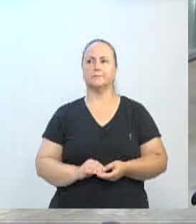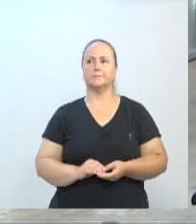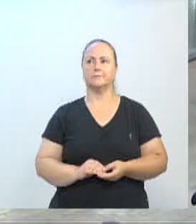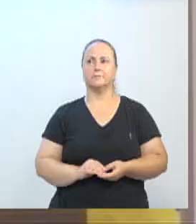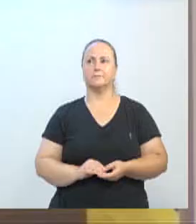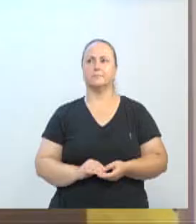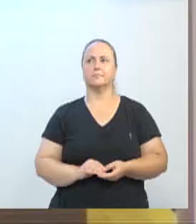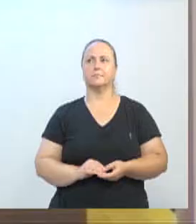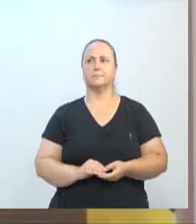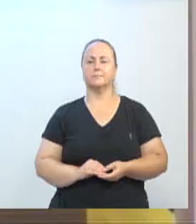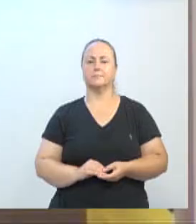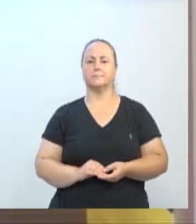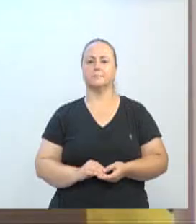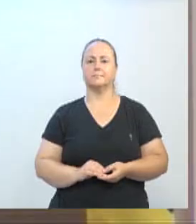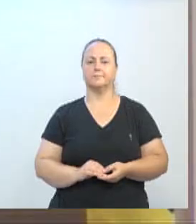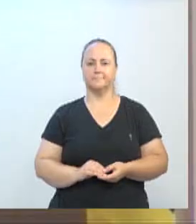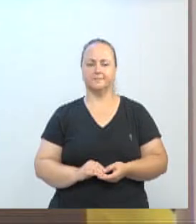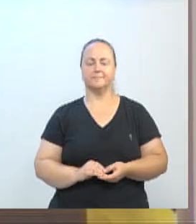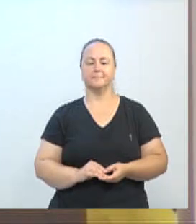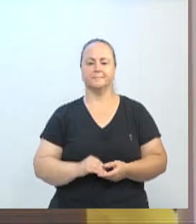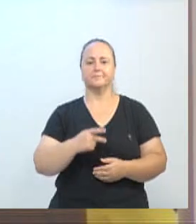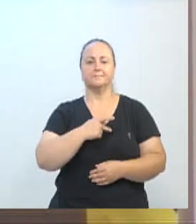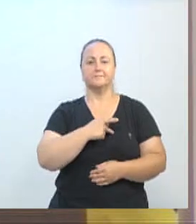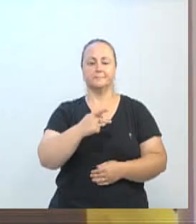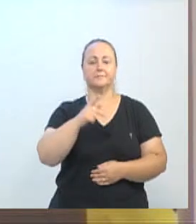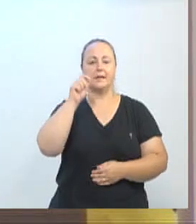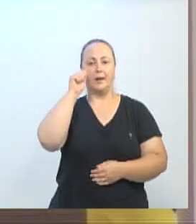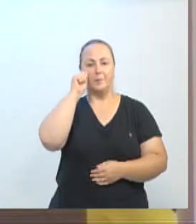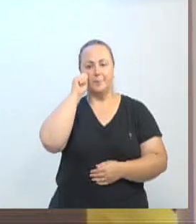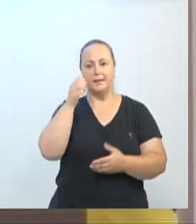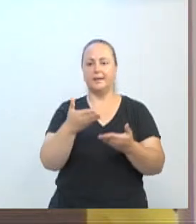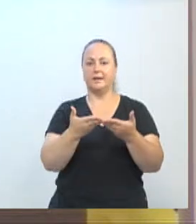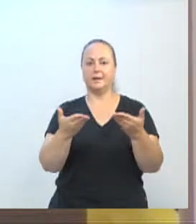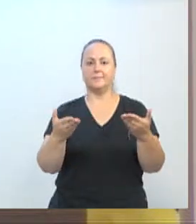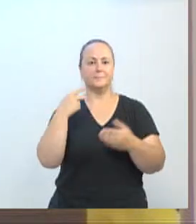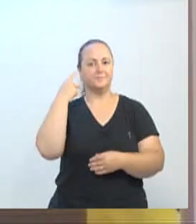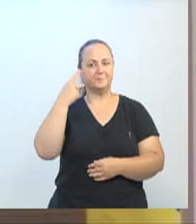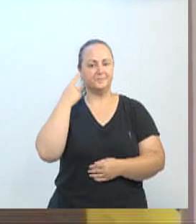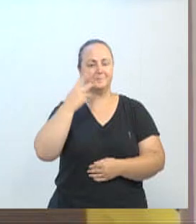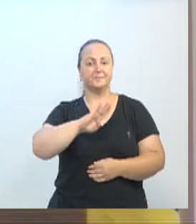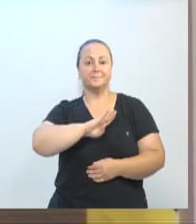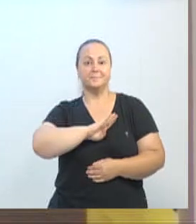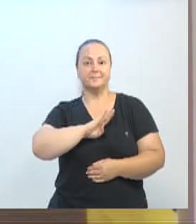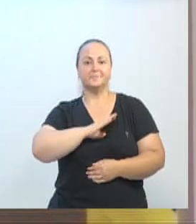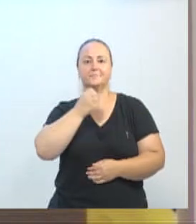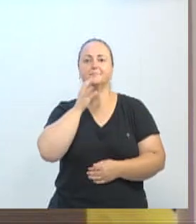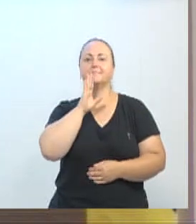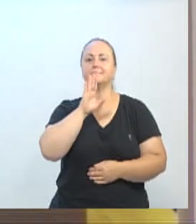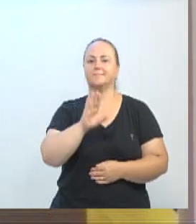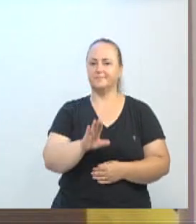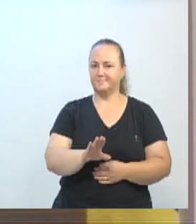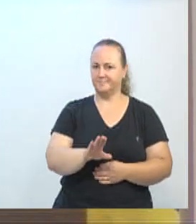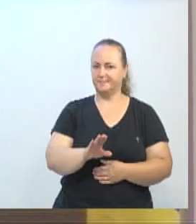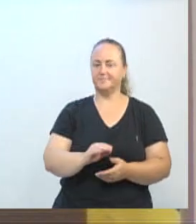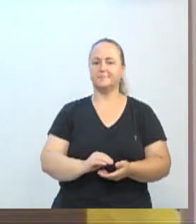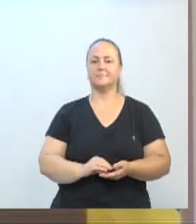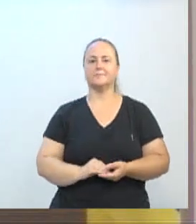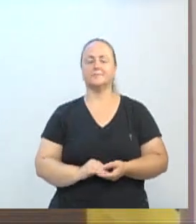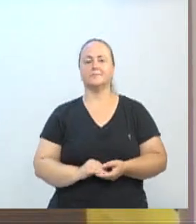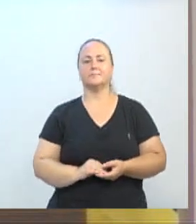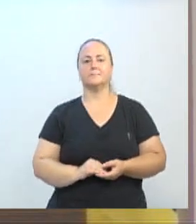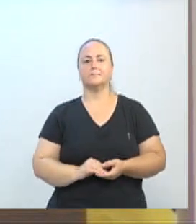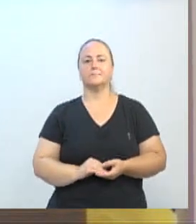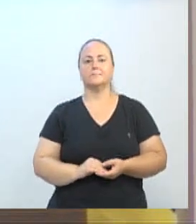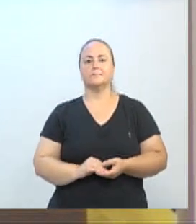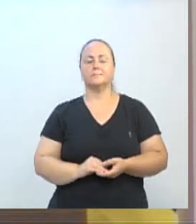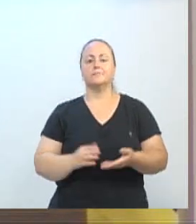Senhor Presidente, Almir Vieira, colegas vereadores, muito boa tarde. Colegas, eu quero inicialmente